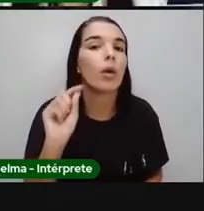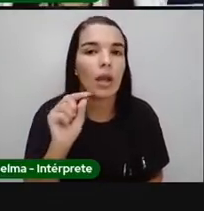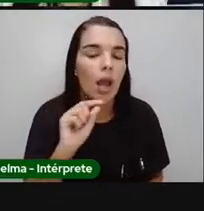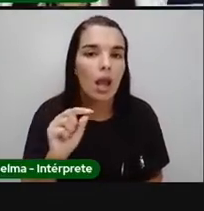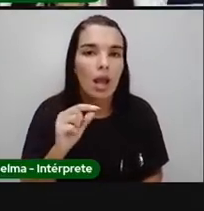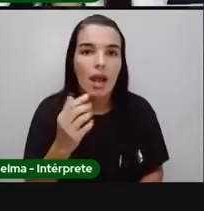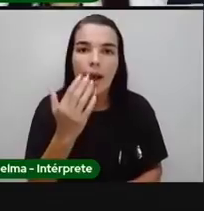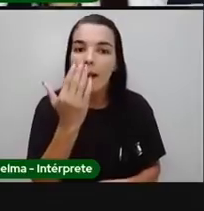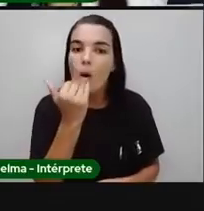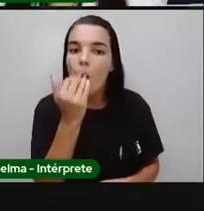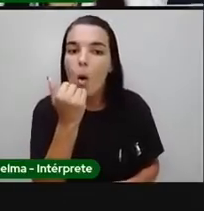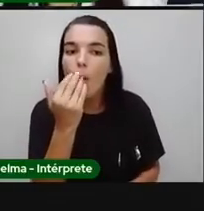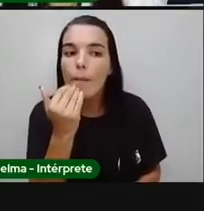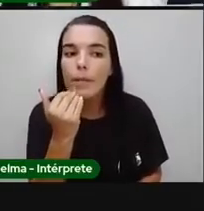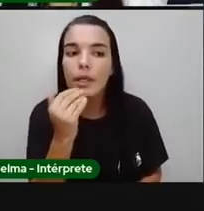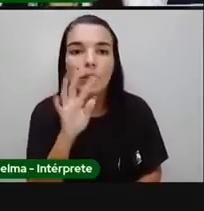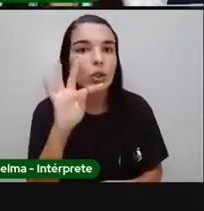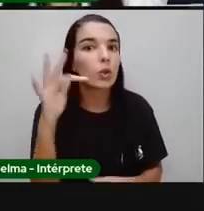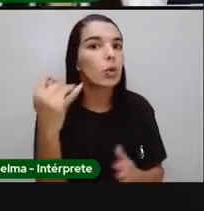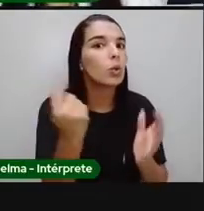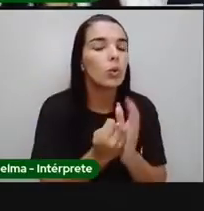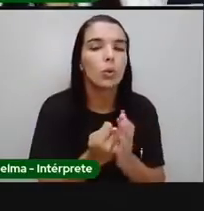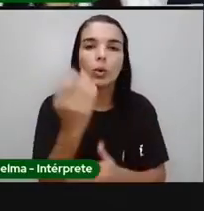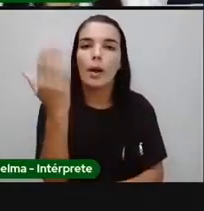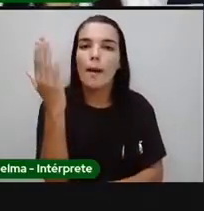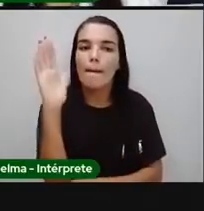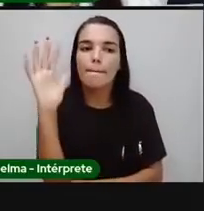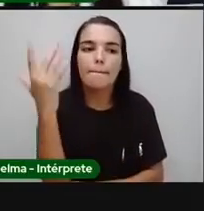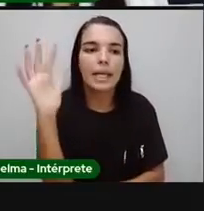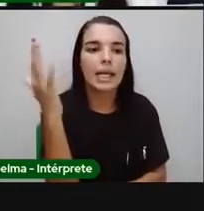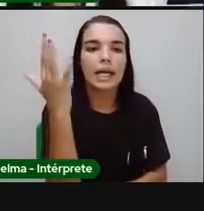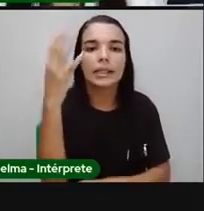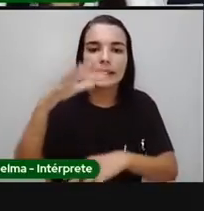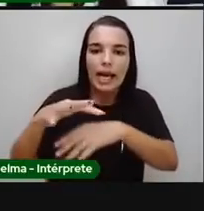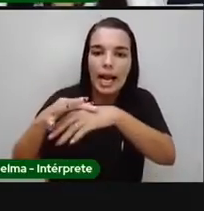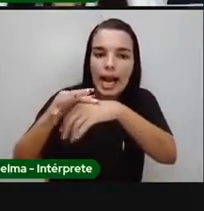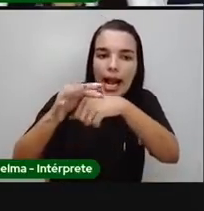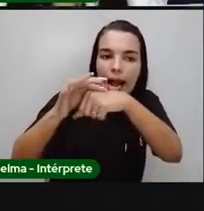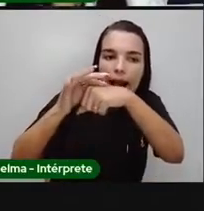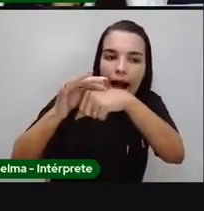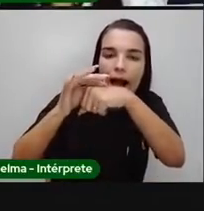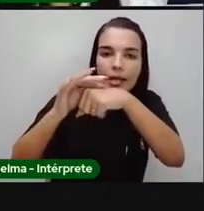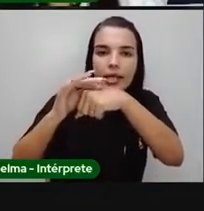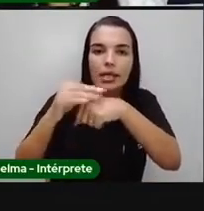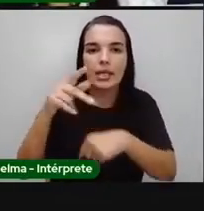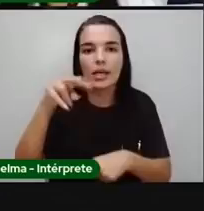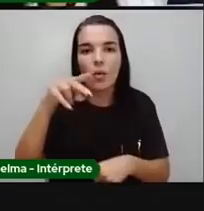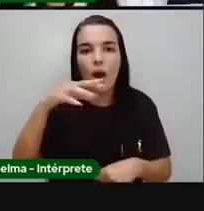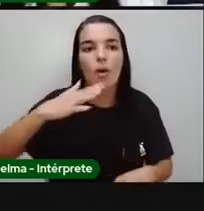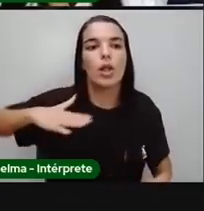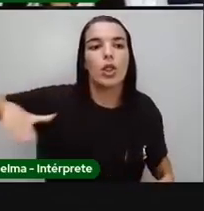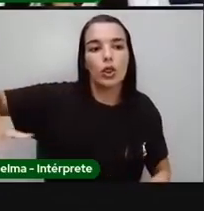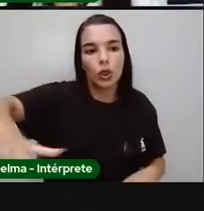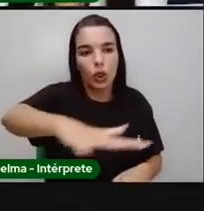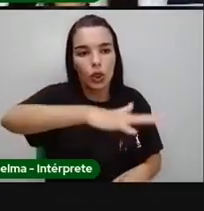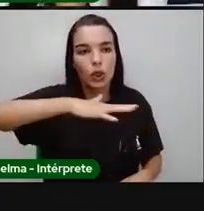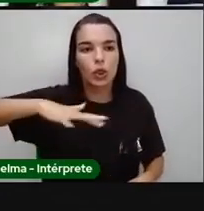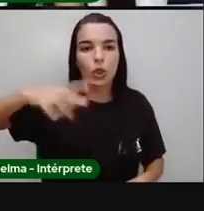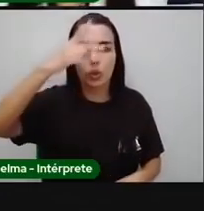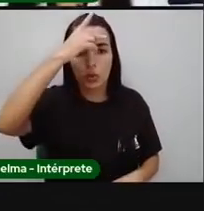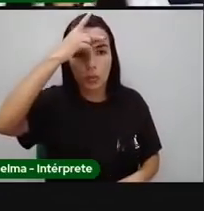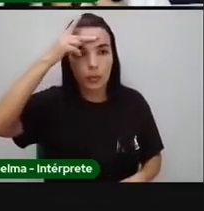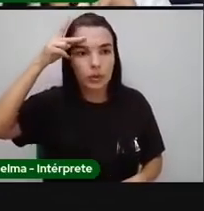Ele pode comer como planta, como pode comer carne também. Então, o caso de nós, seres humanos. A gente toma